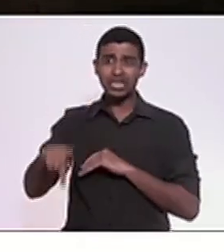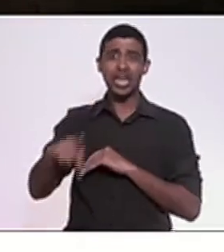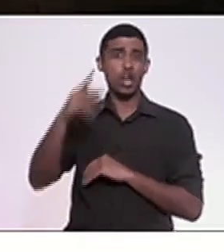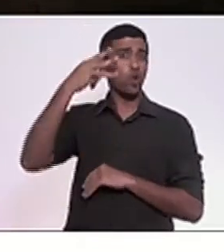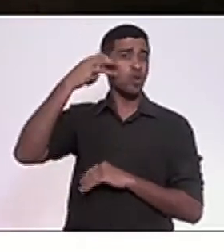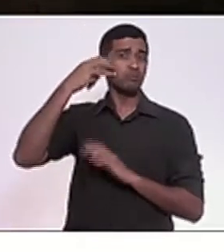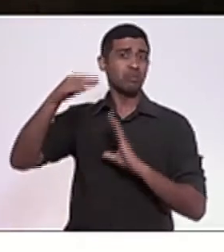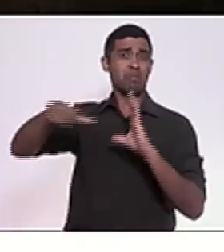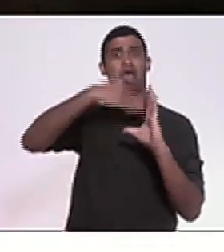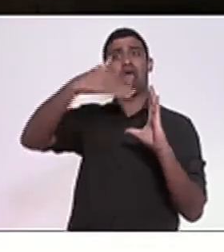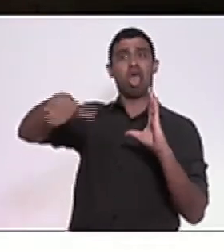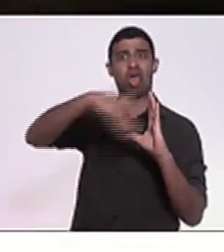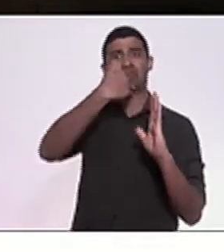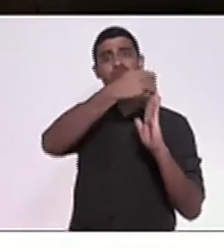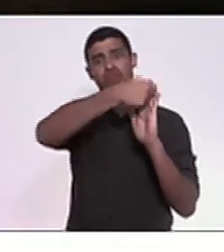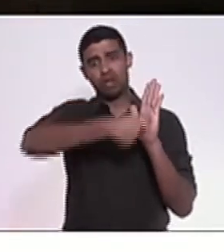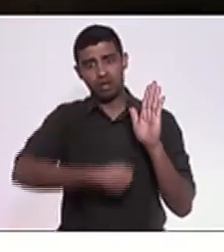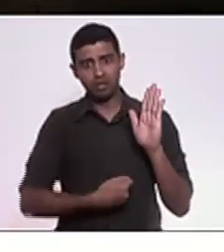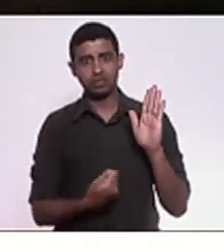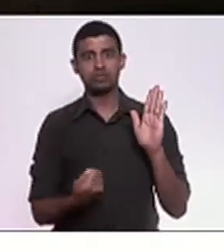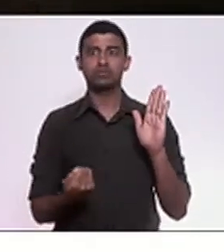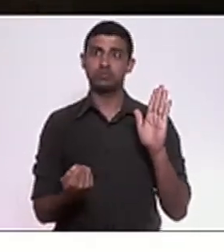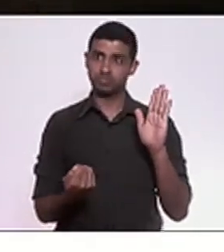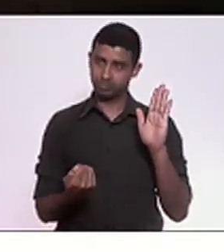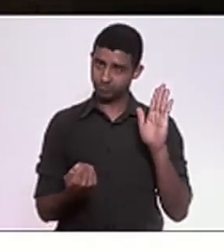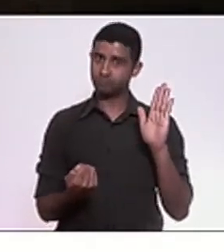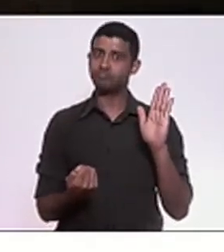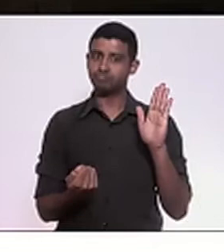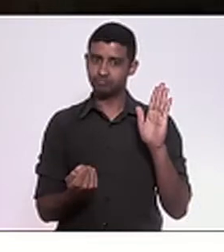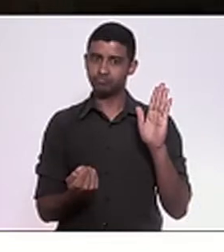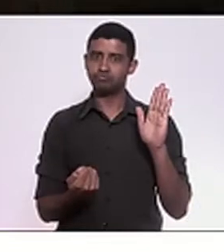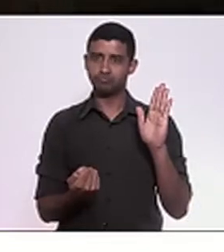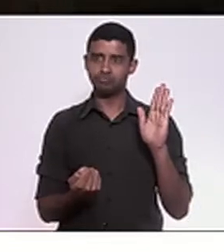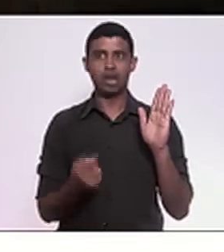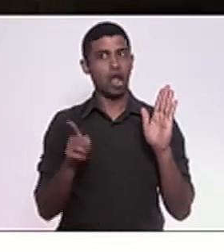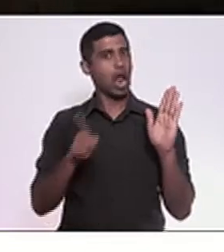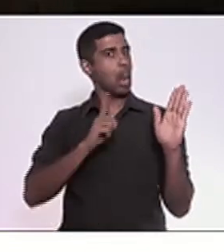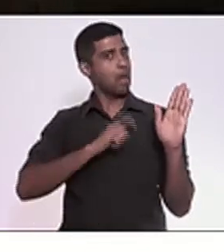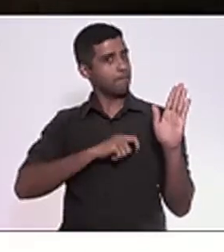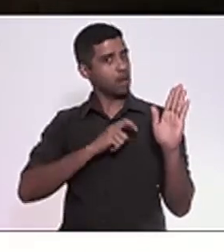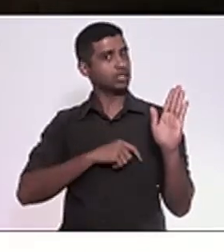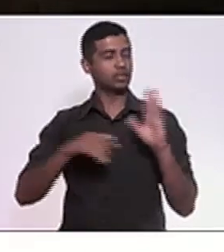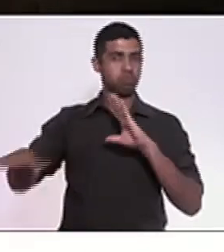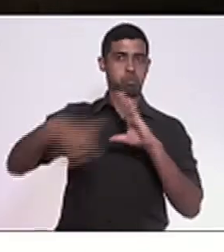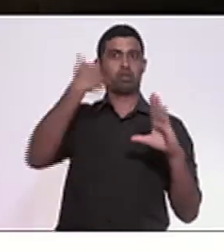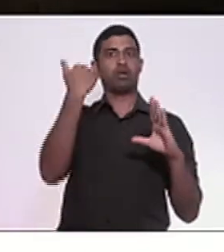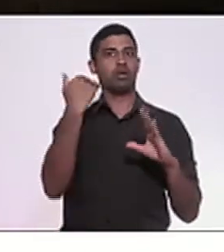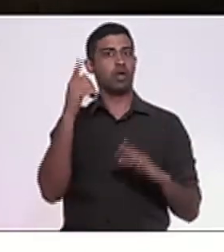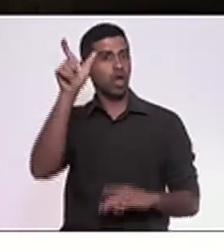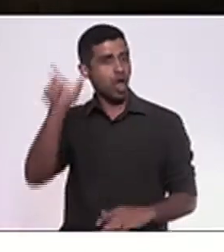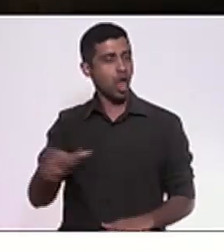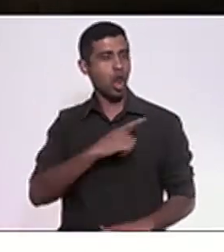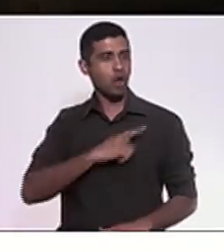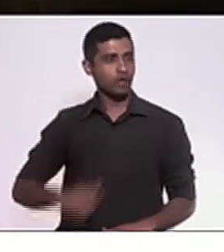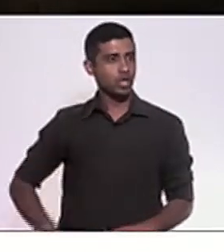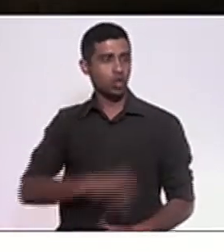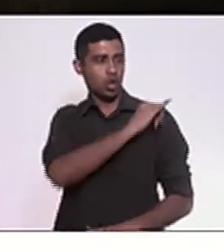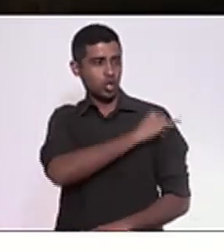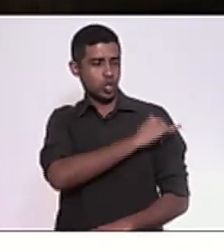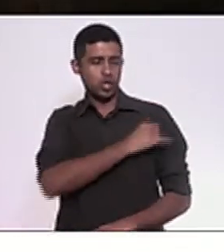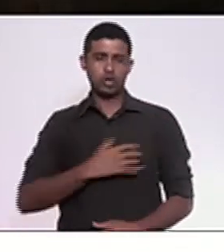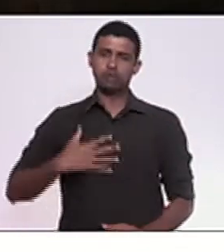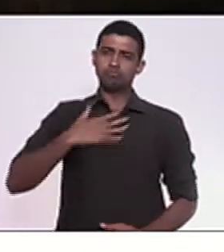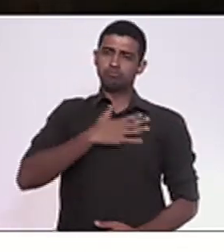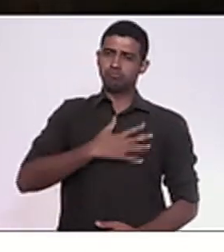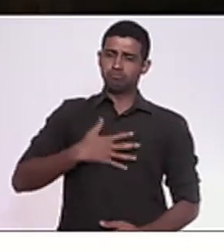pacote de maldades enviado pelo governador do estado do Rio de Janeiro e fiz com prazer, com